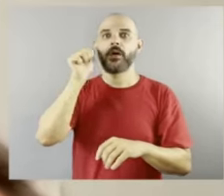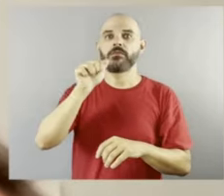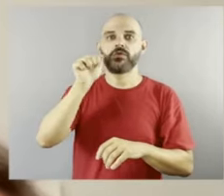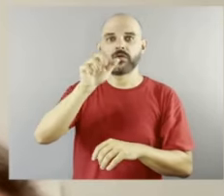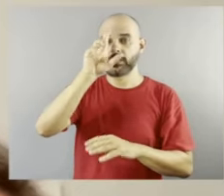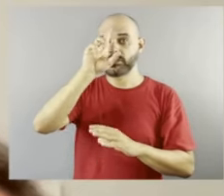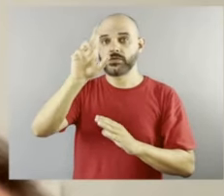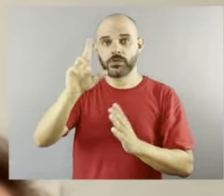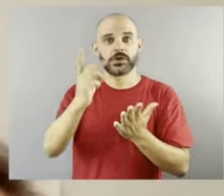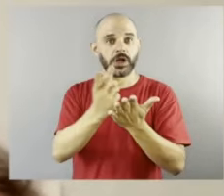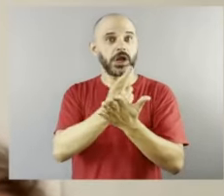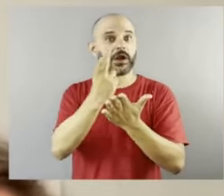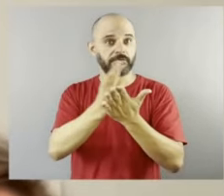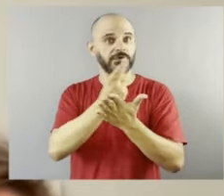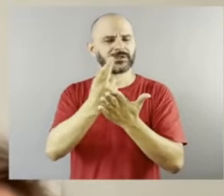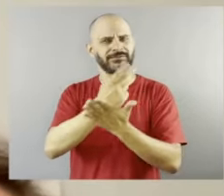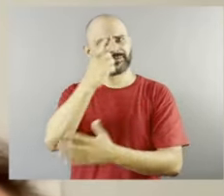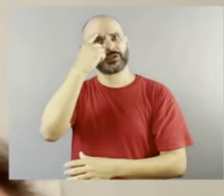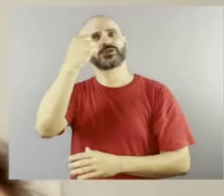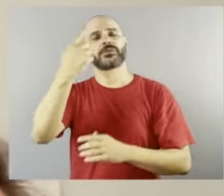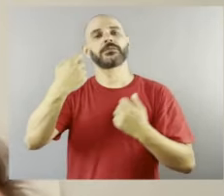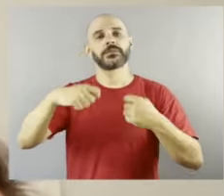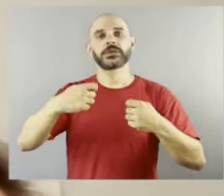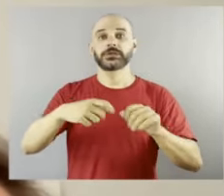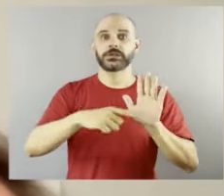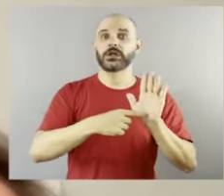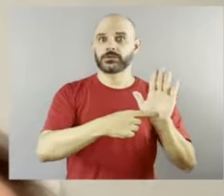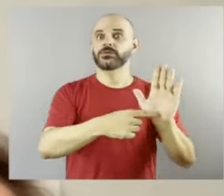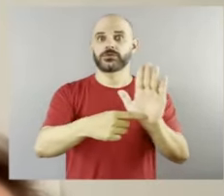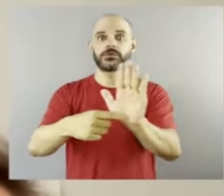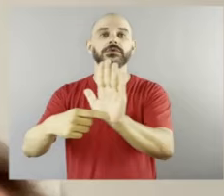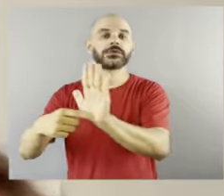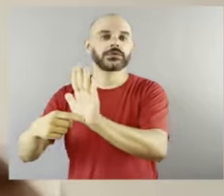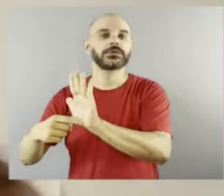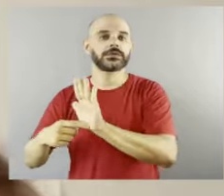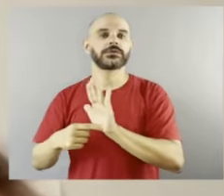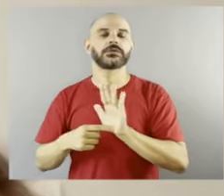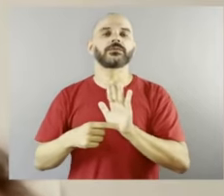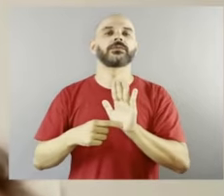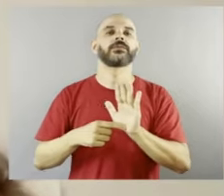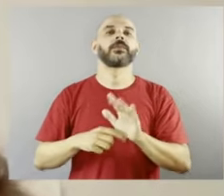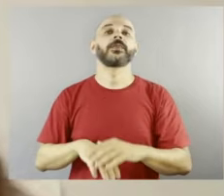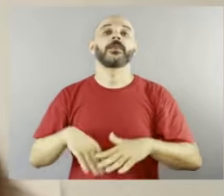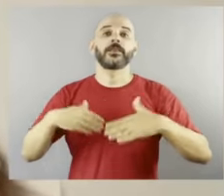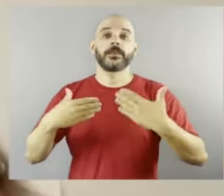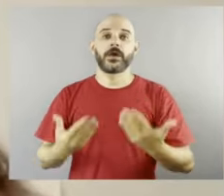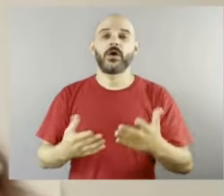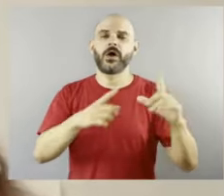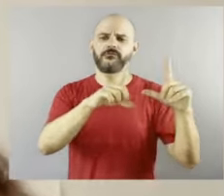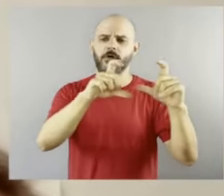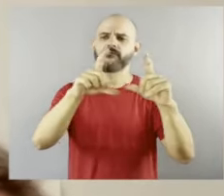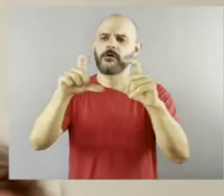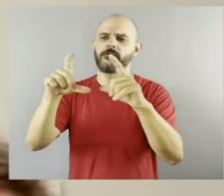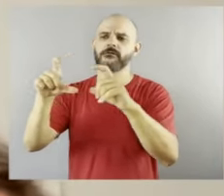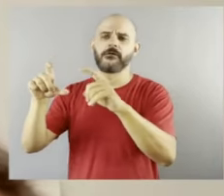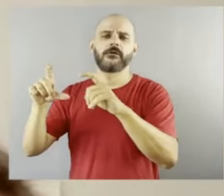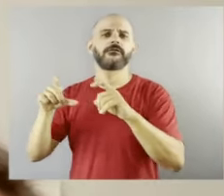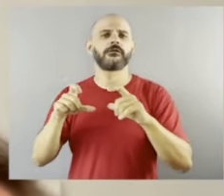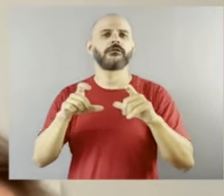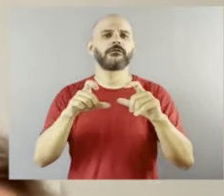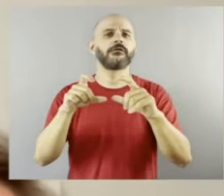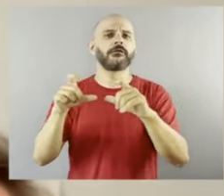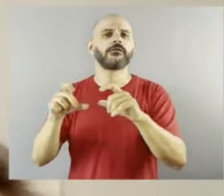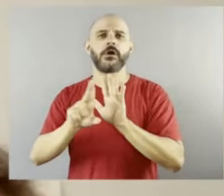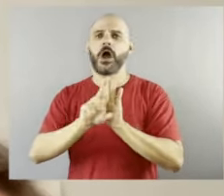vamos transformar isso numa exposição. E aí as fotos foram feitas, né? E elas ficaram com um